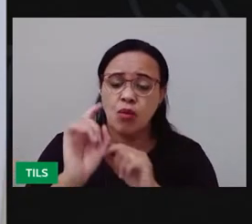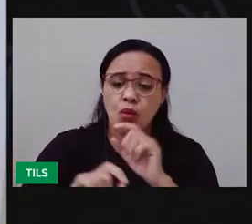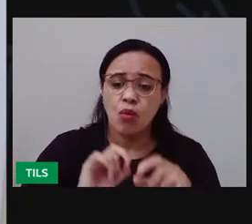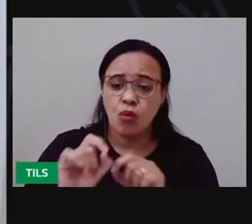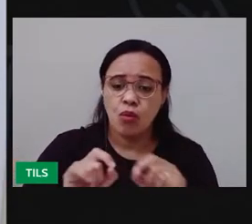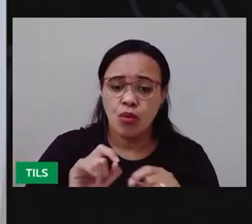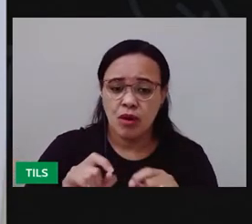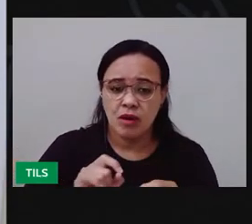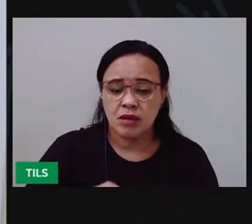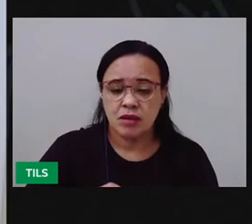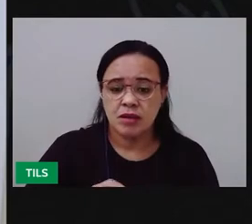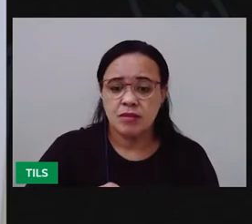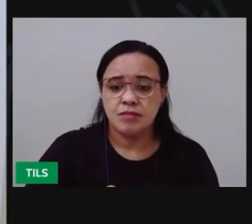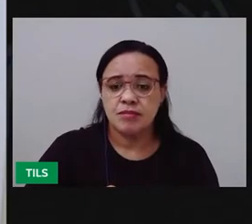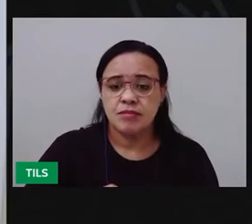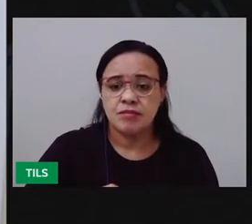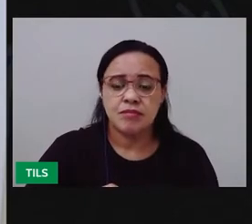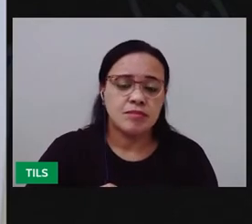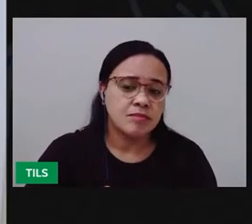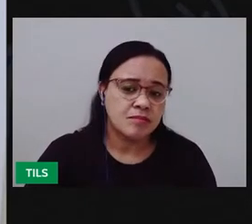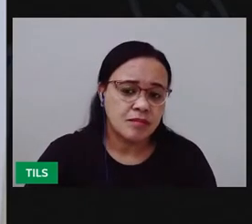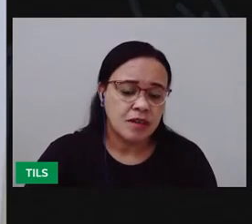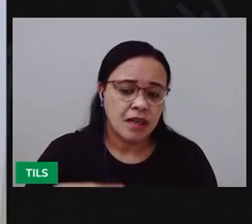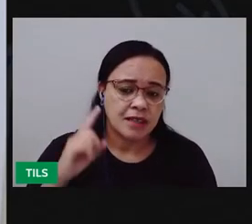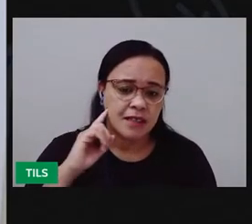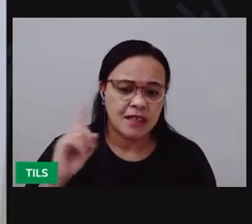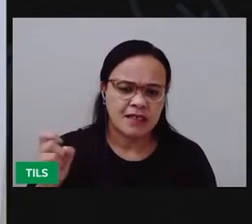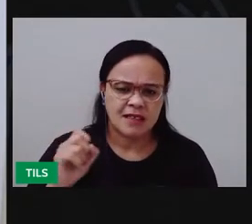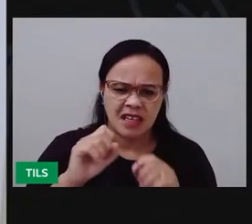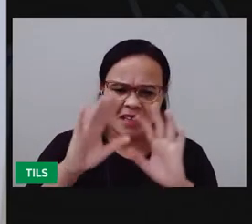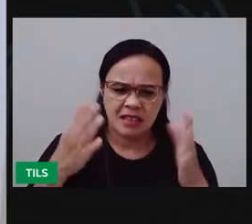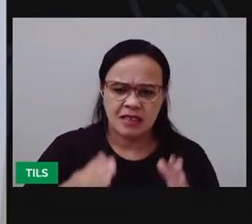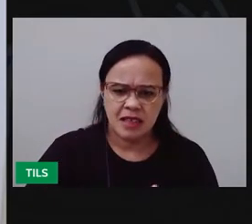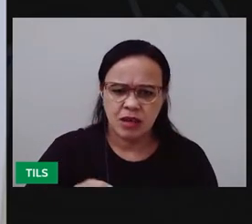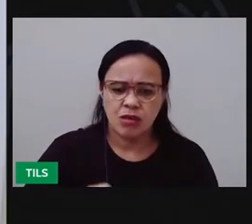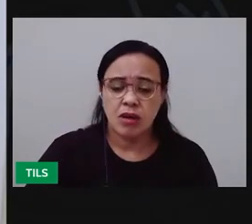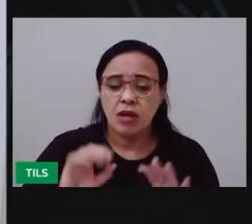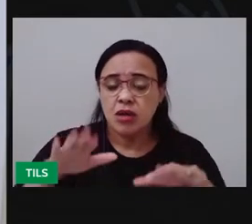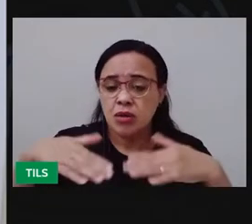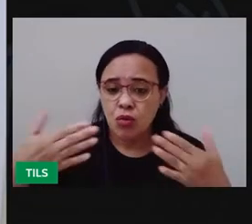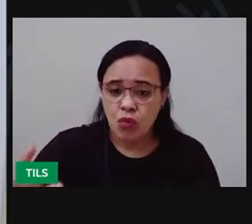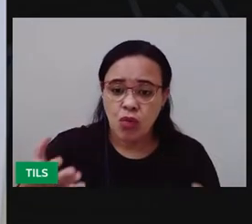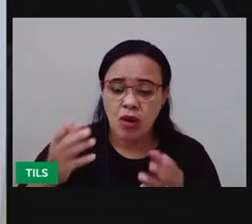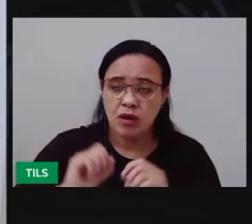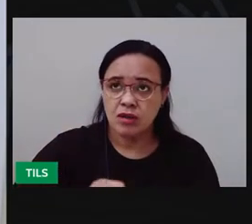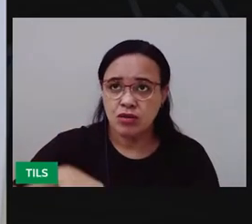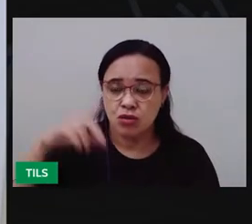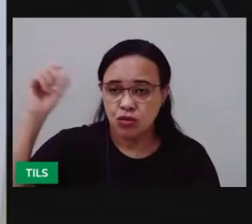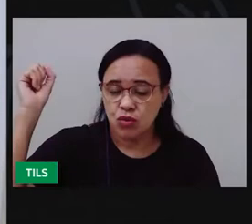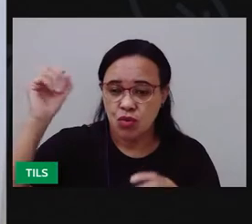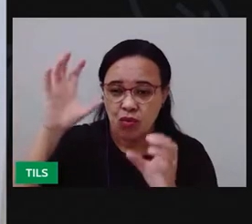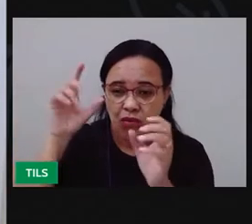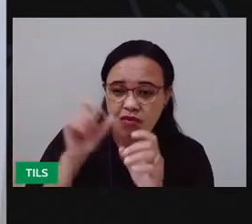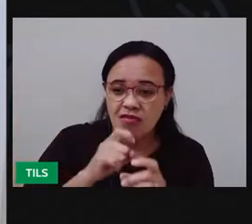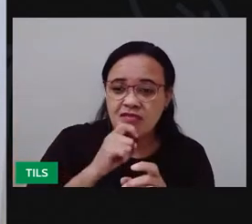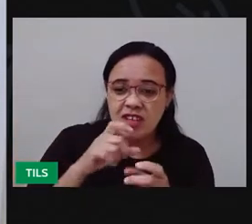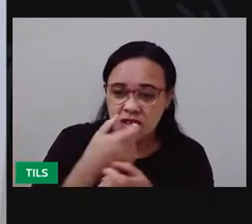No ano que chove muito, até a serra desaba. E quando não tem inverno, tudo de bom se acaba.